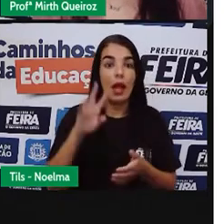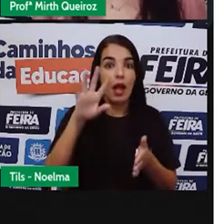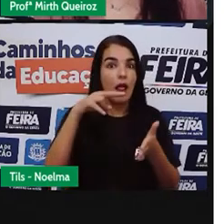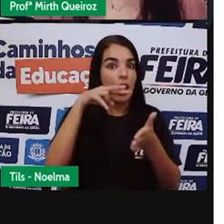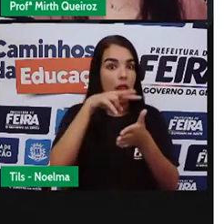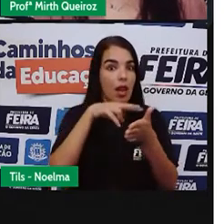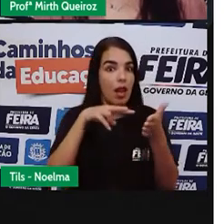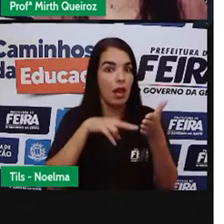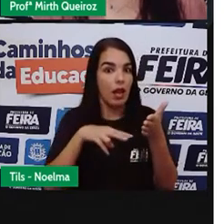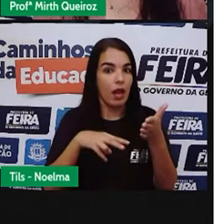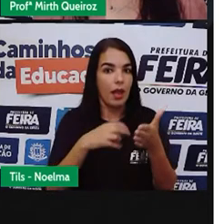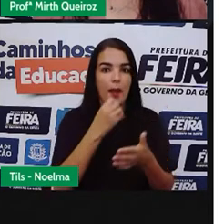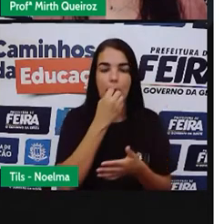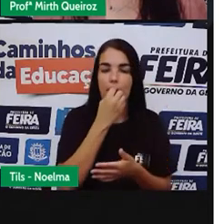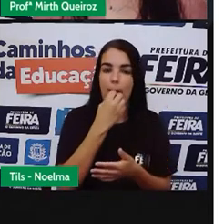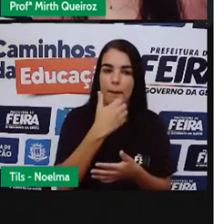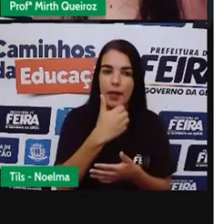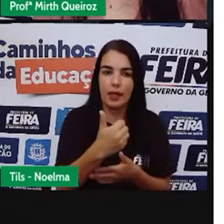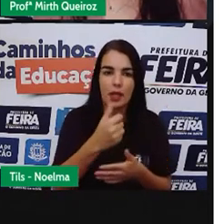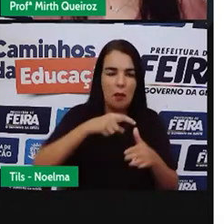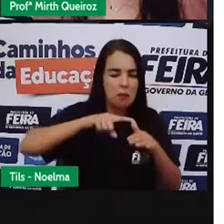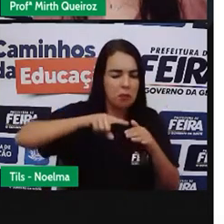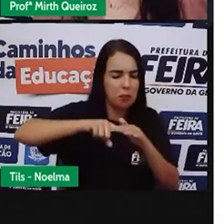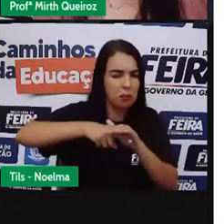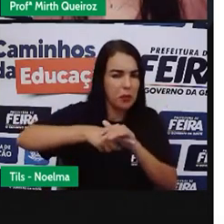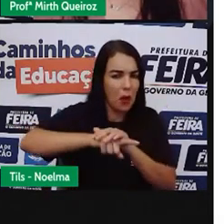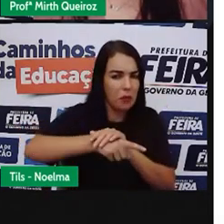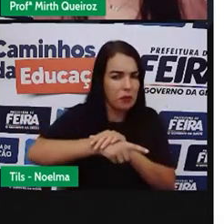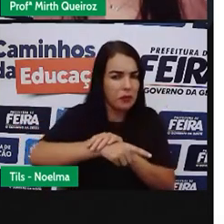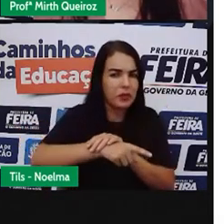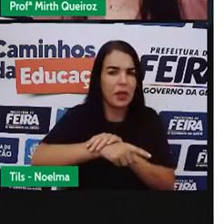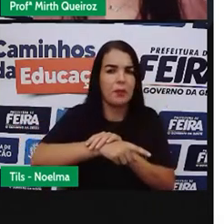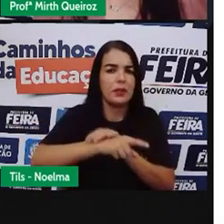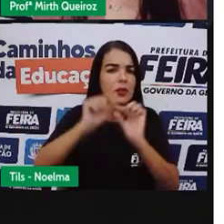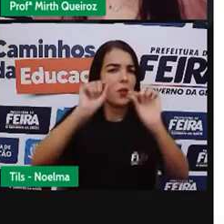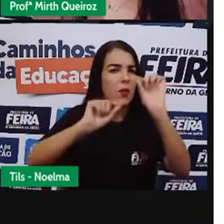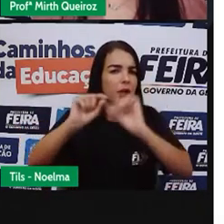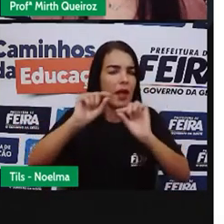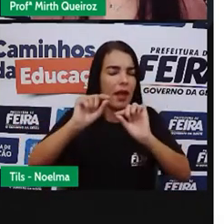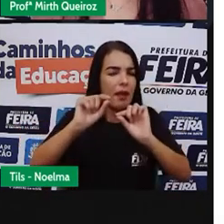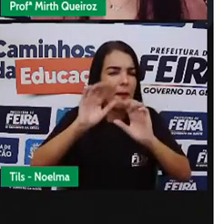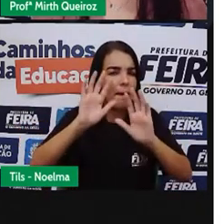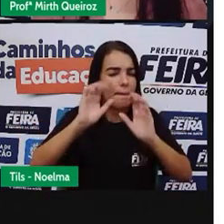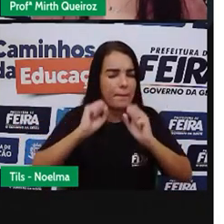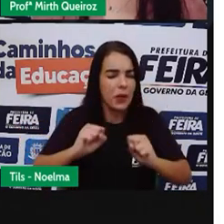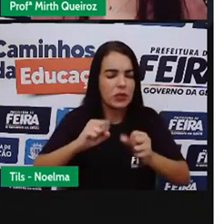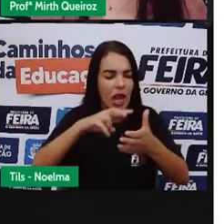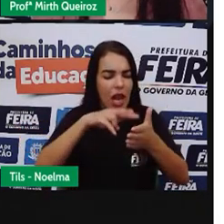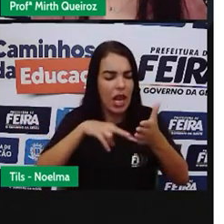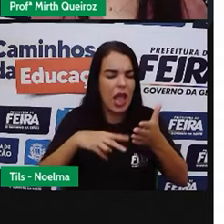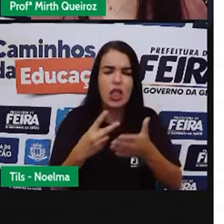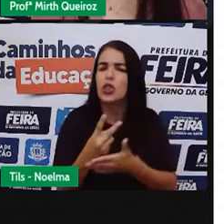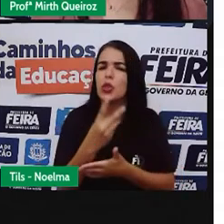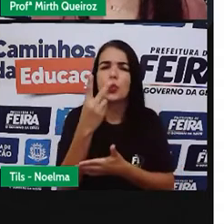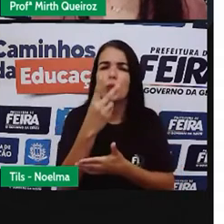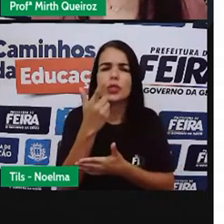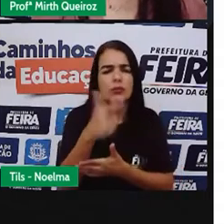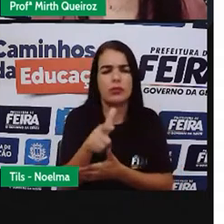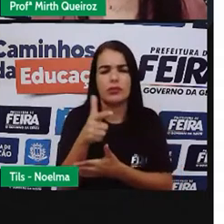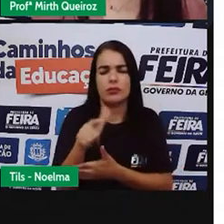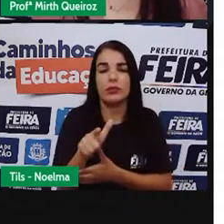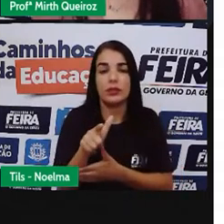bem, ler profundamente. Ou seja, ler o texto pelo menos duas vezes, certo?